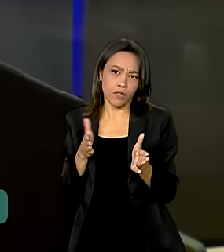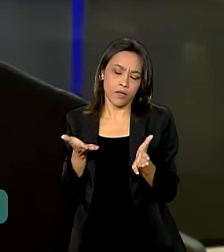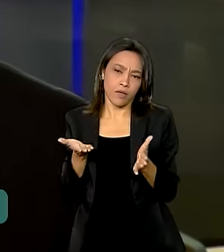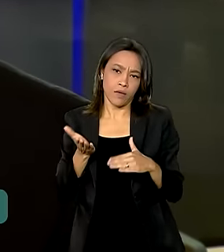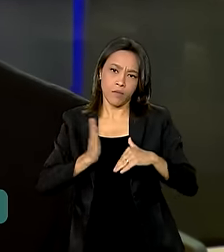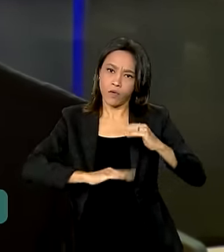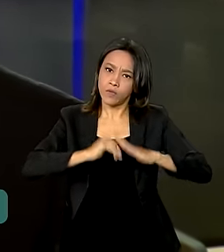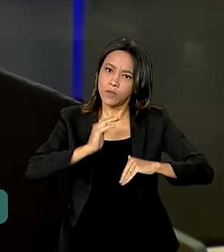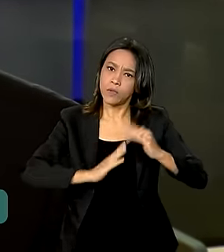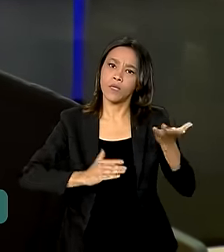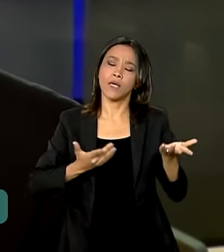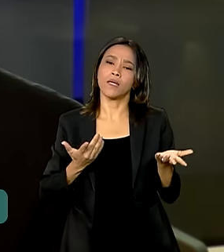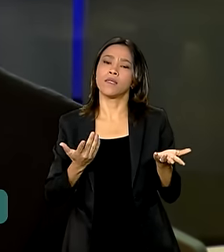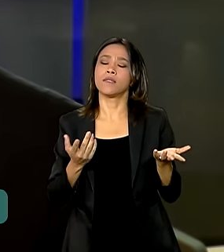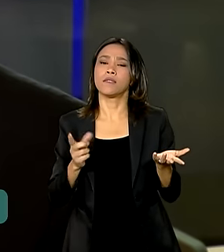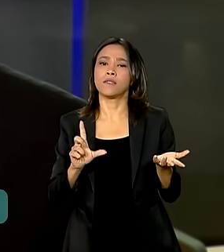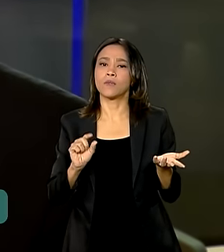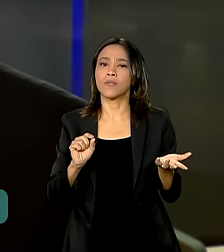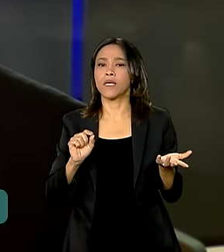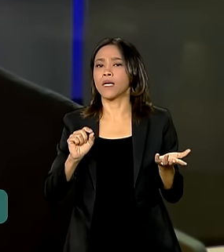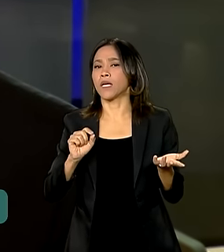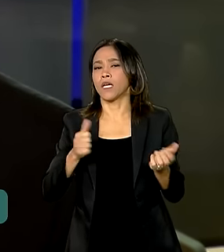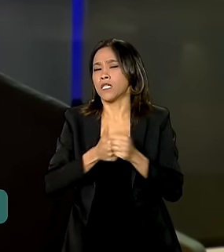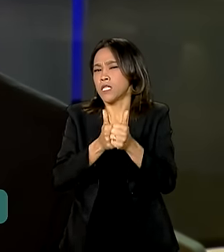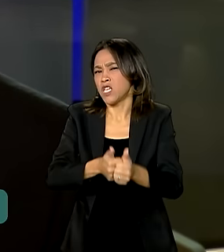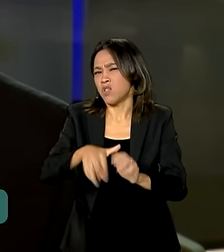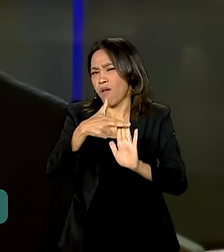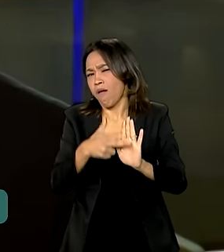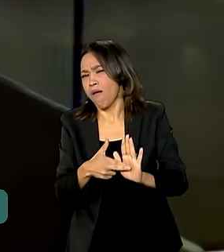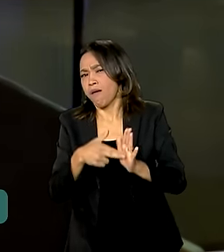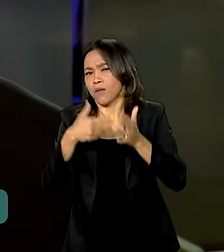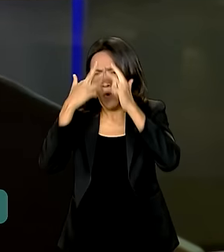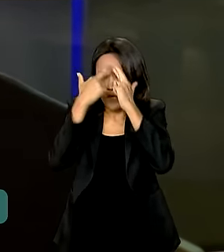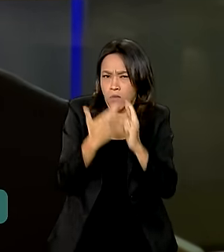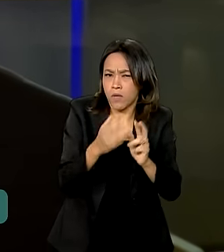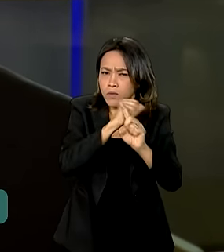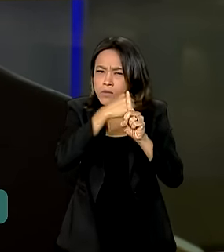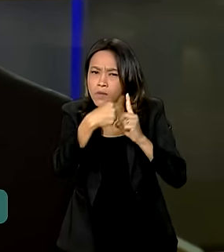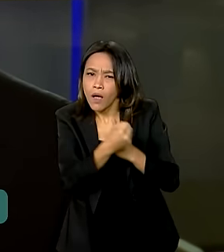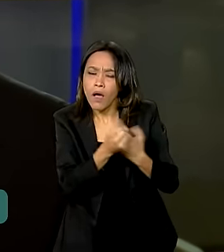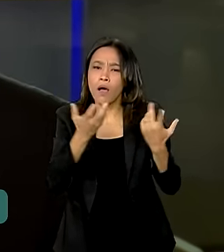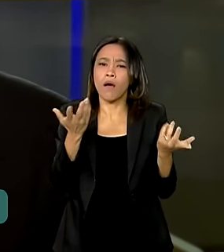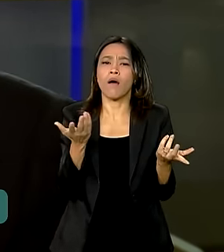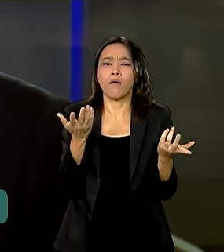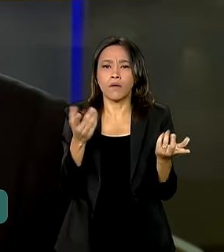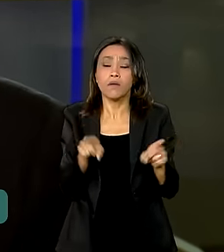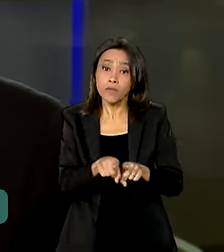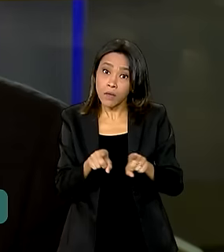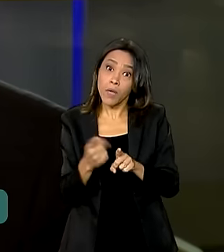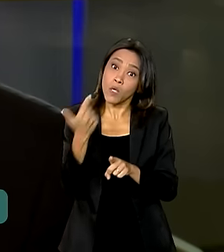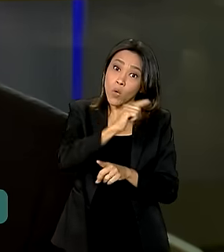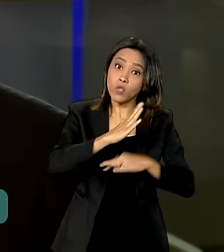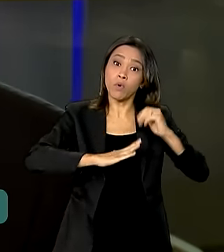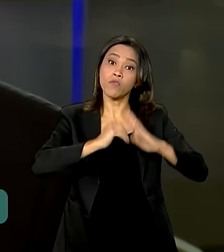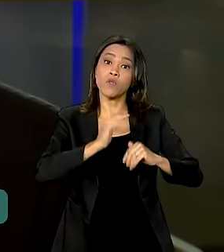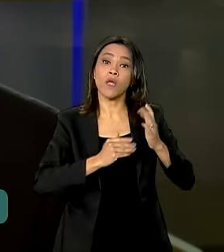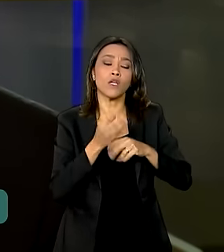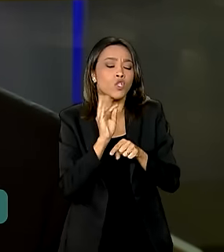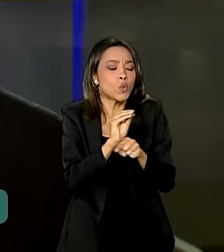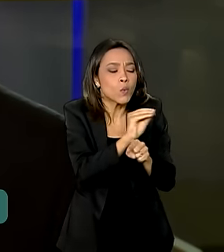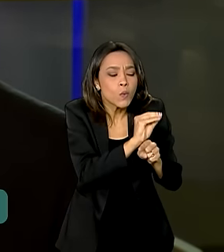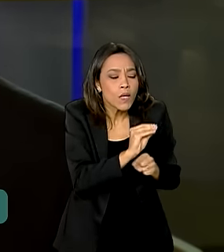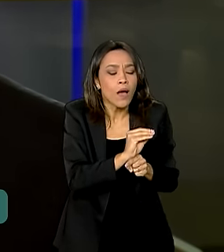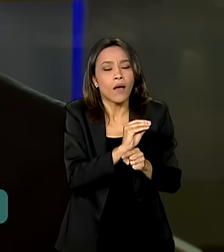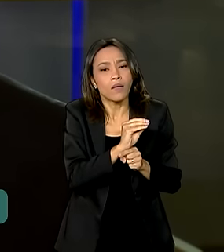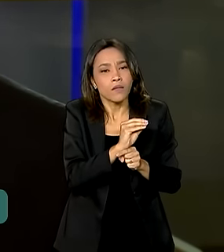por exemplo, critérios sociais e ambientais para investimentos, e também profissões na área de cuidados, na área